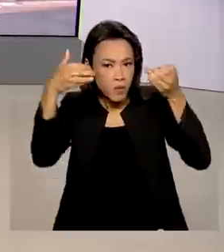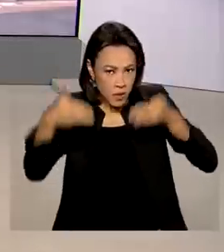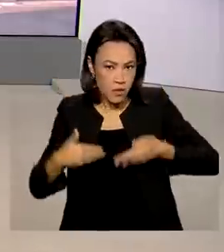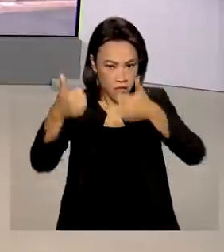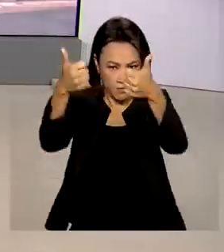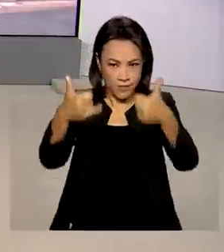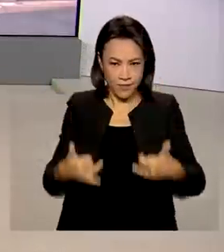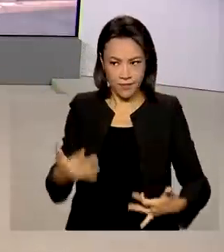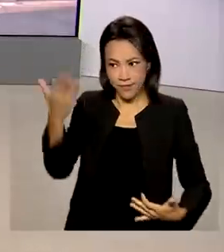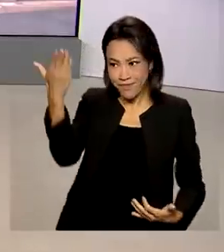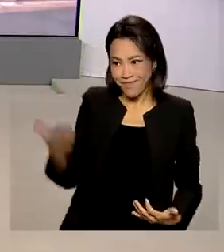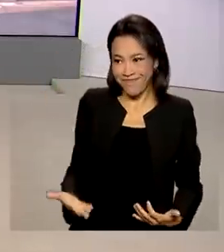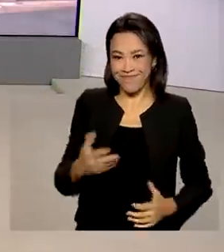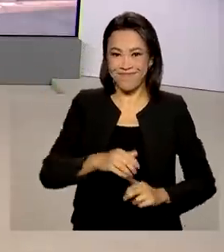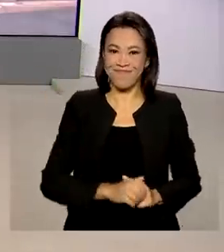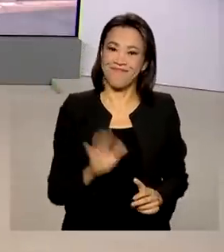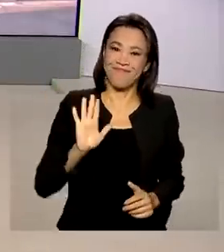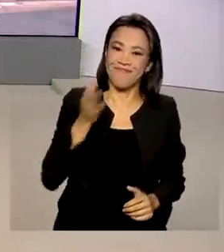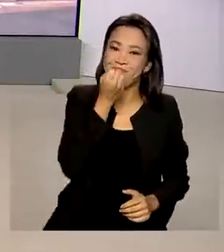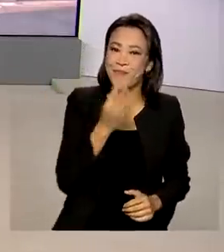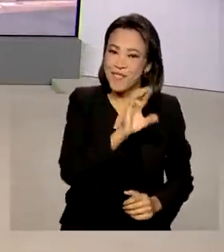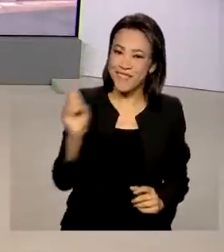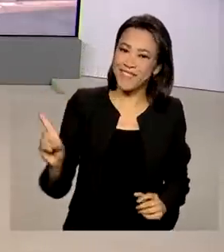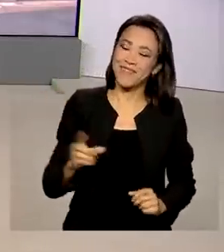de Queiroz. Bom dia pra você, Glauco!